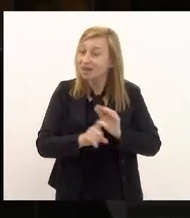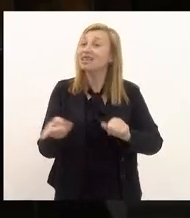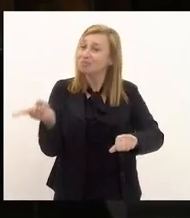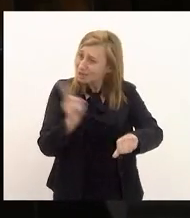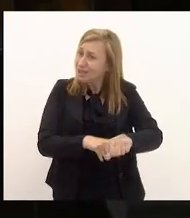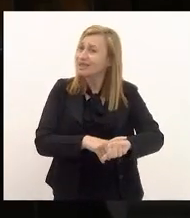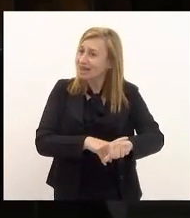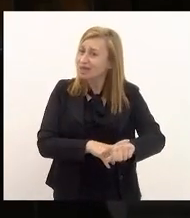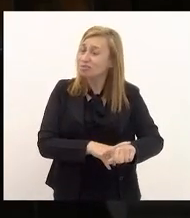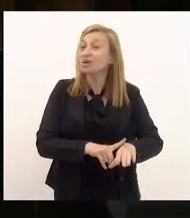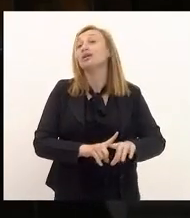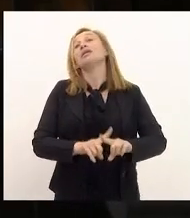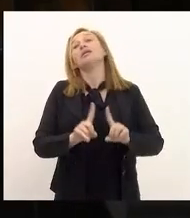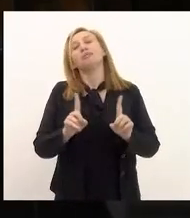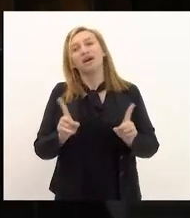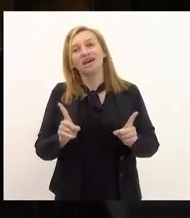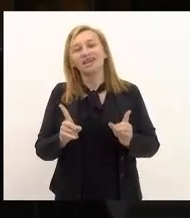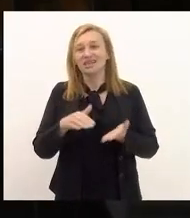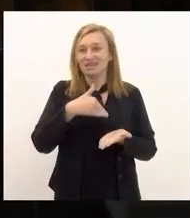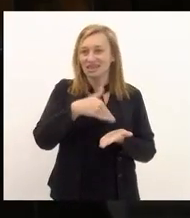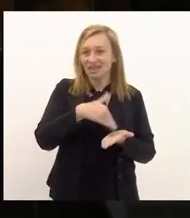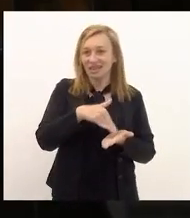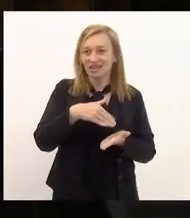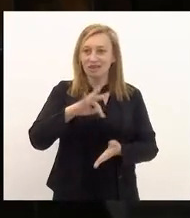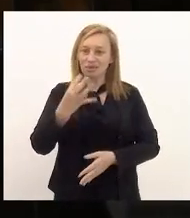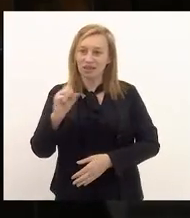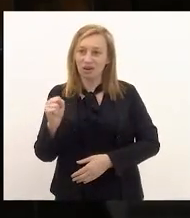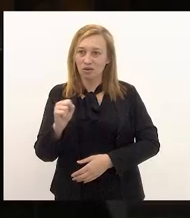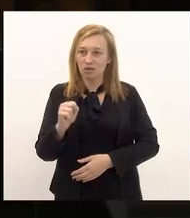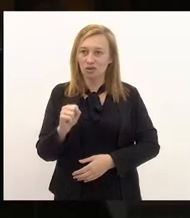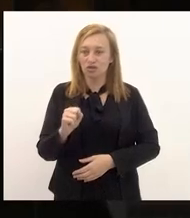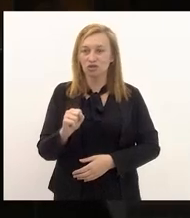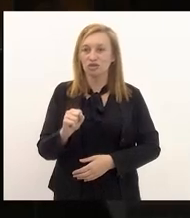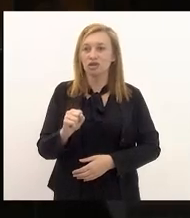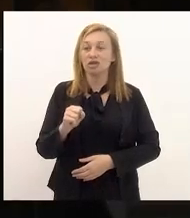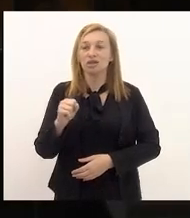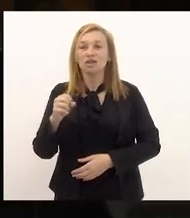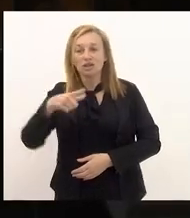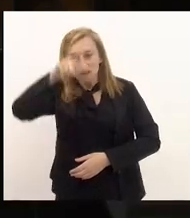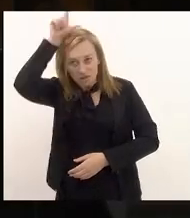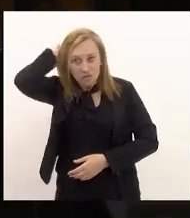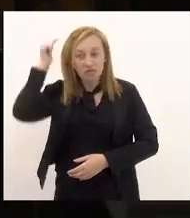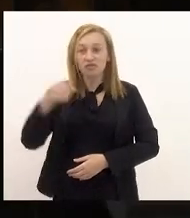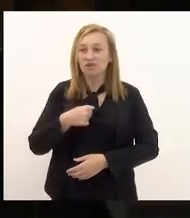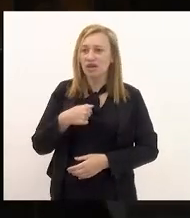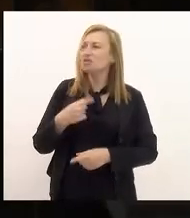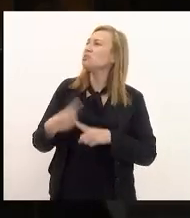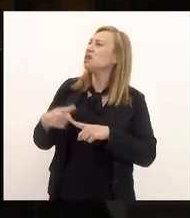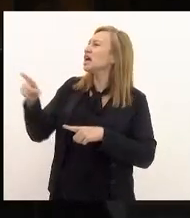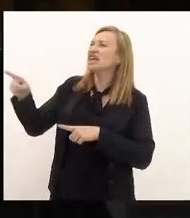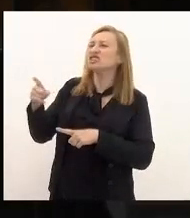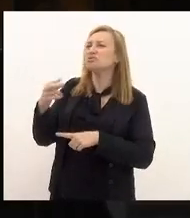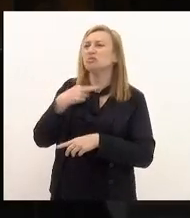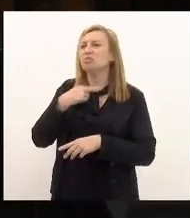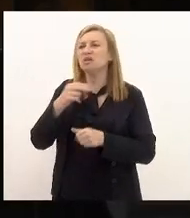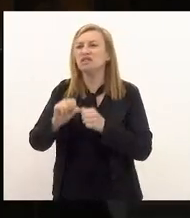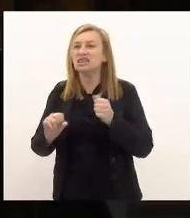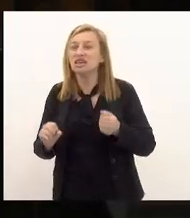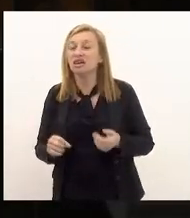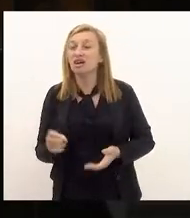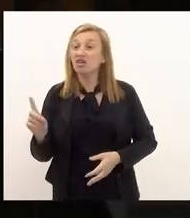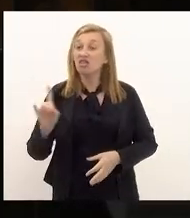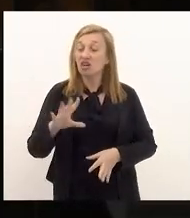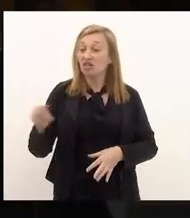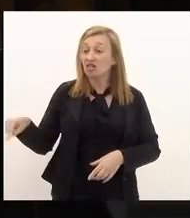mas se a deputada Marta Rocha faz se o deputado Luiz Paulo faz se eu faço porque que não podem fazer também ao invés de